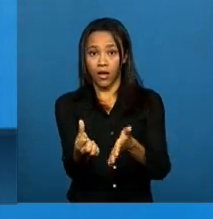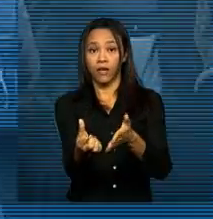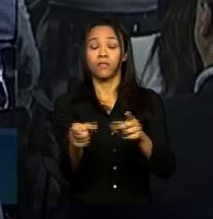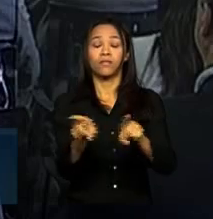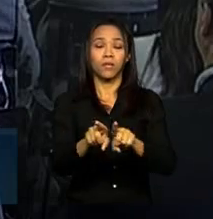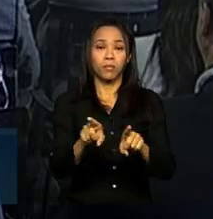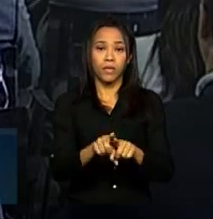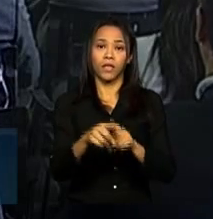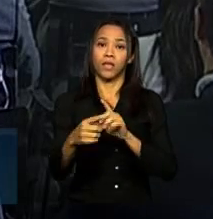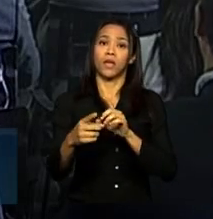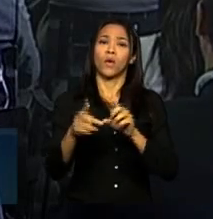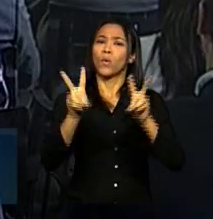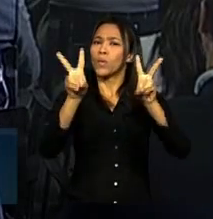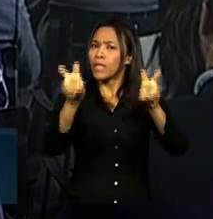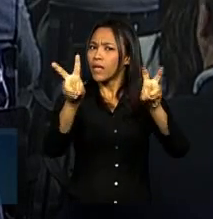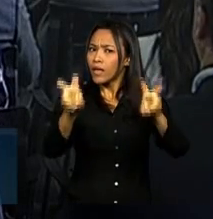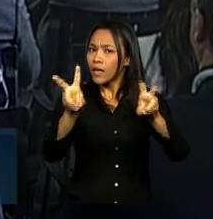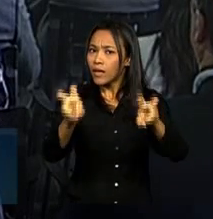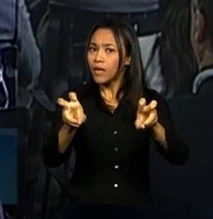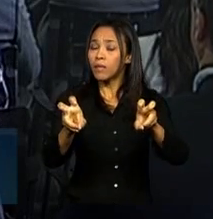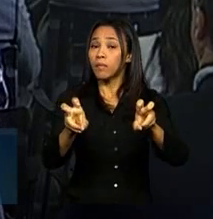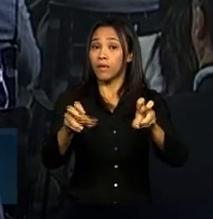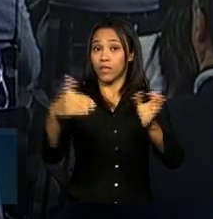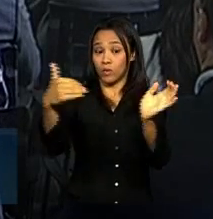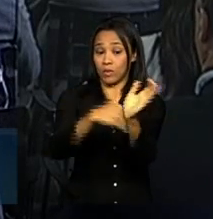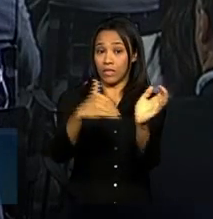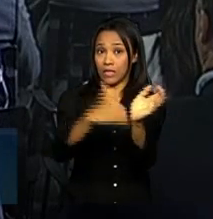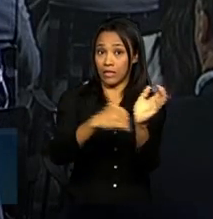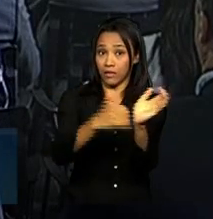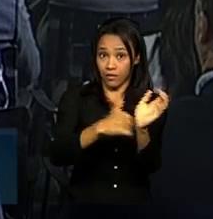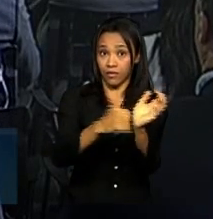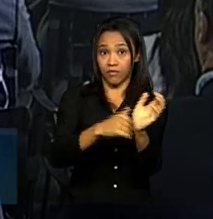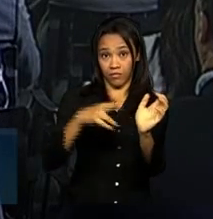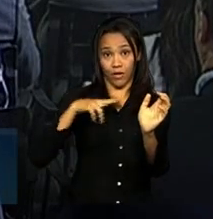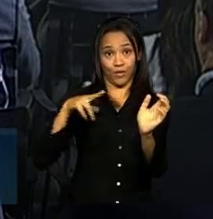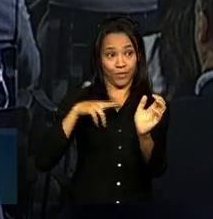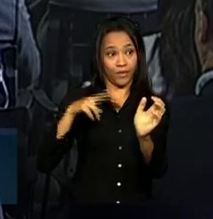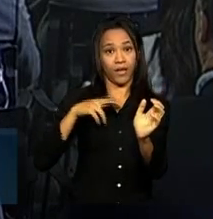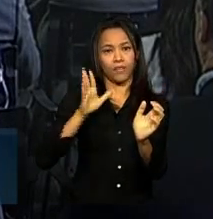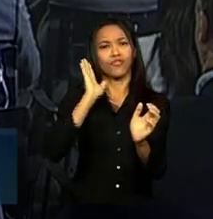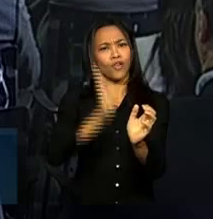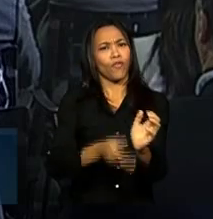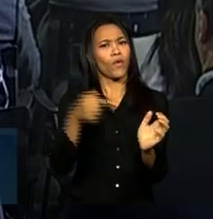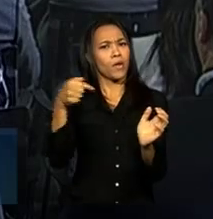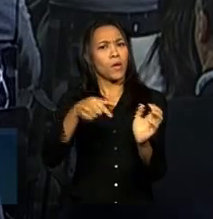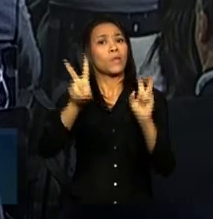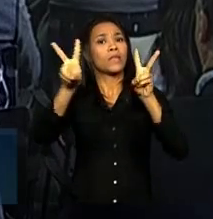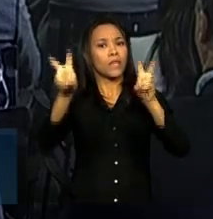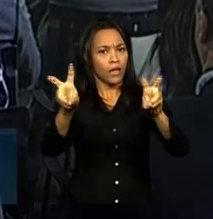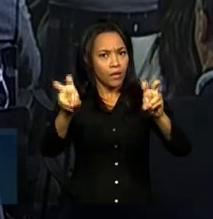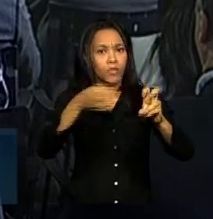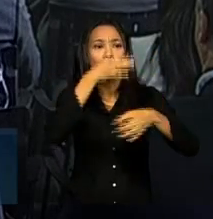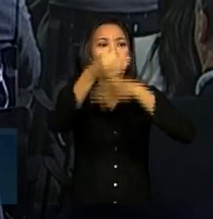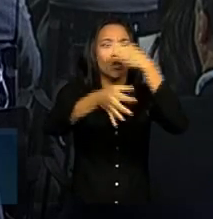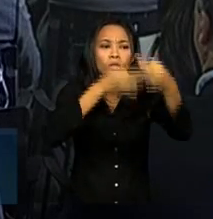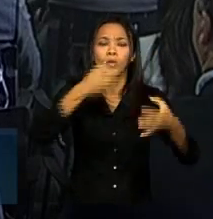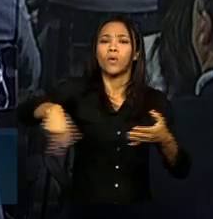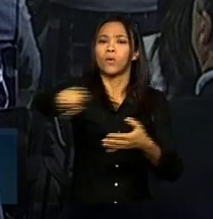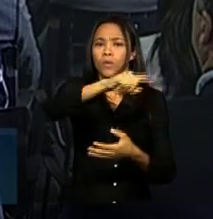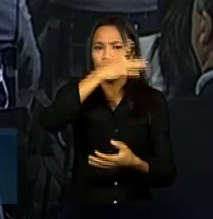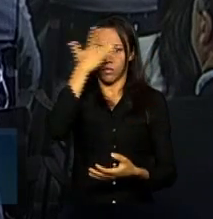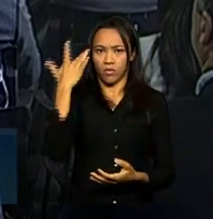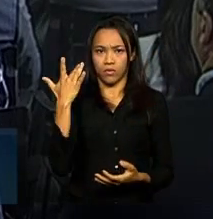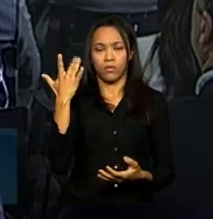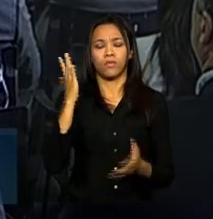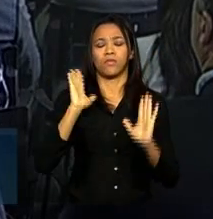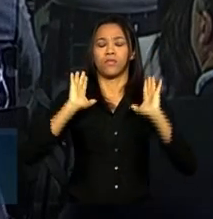internet. O tema dos dados pessoais também já foi objeto de consulta pública, de debates públicos